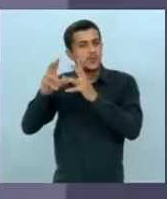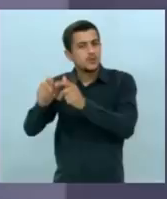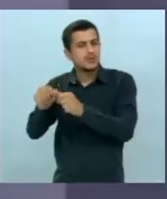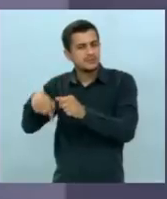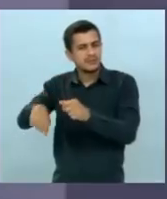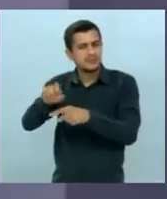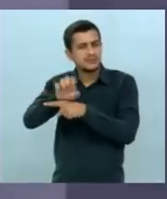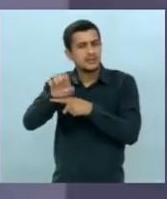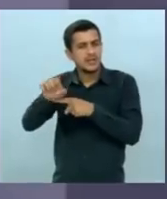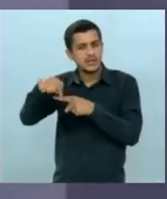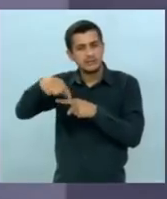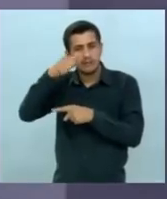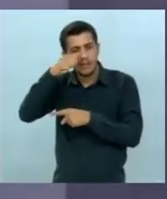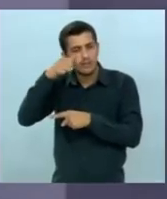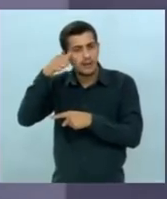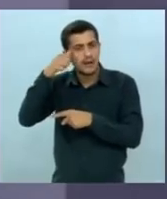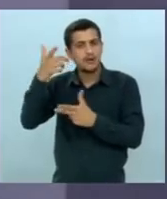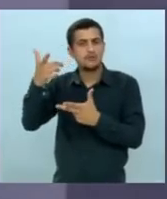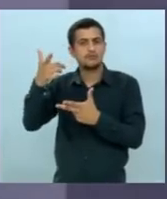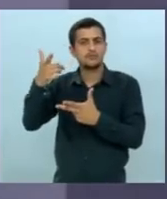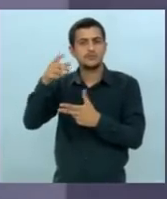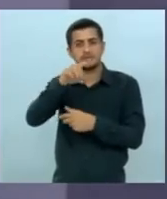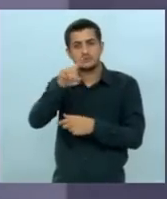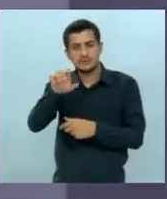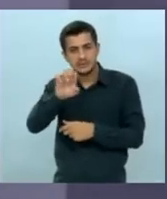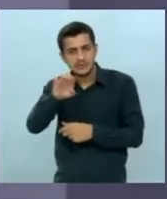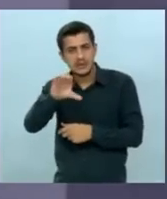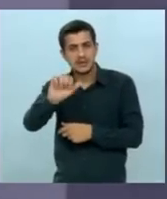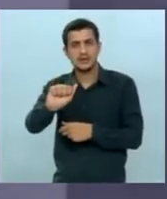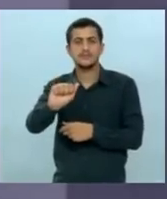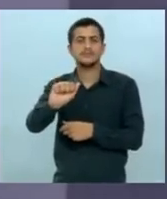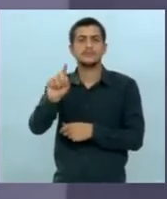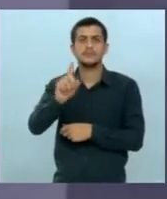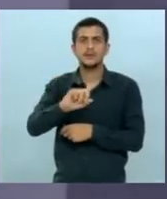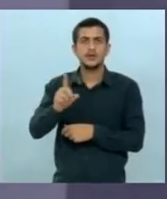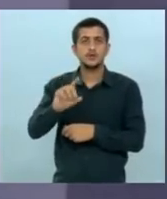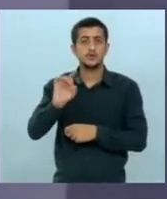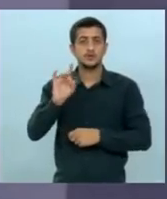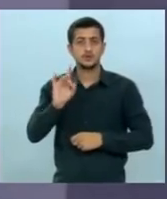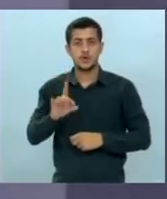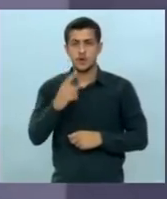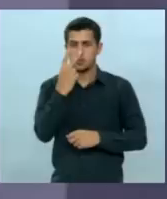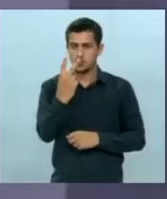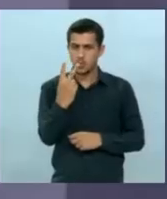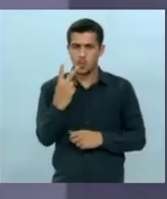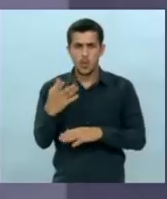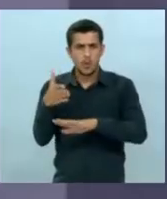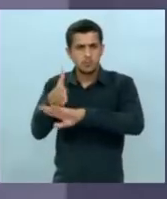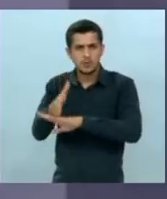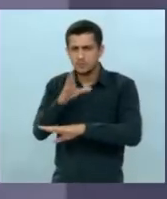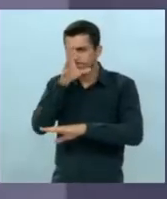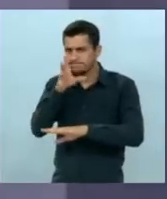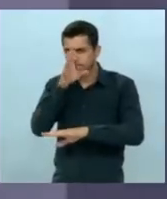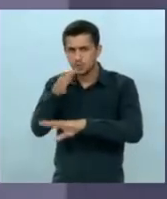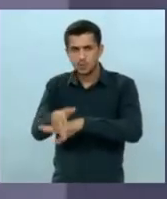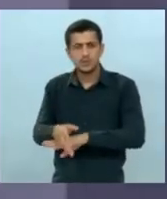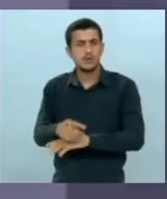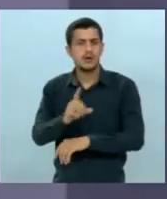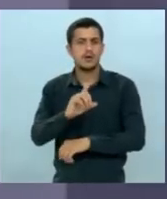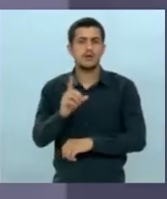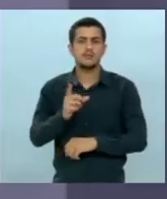governo, no governo do André ou no governo do Zeca do PT. É evidente que não houve apenas duas invasões. E é evidente que,